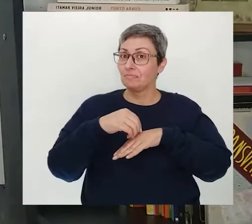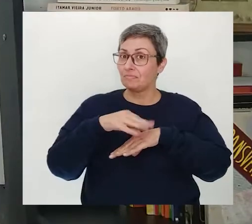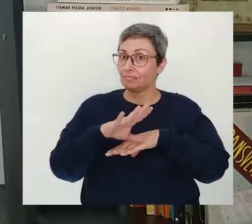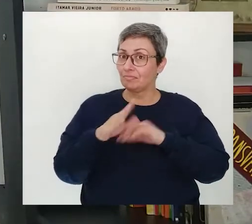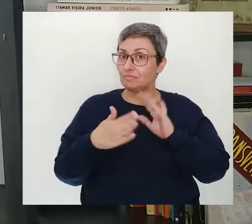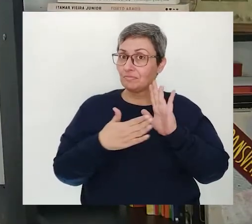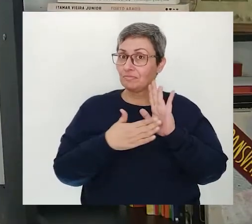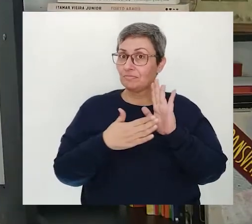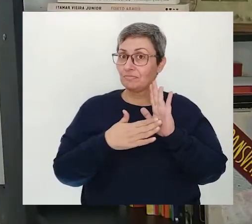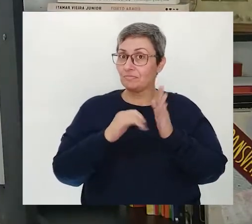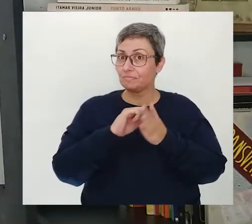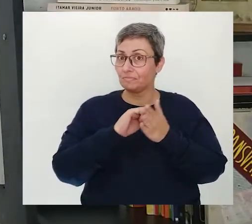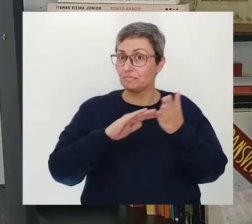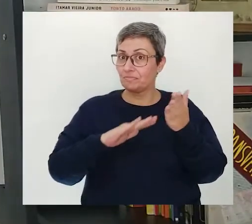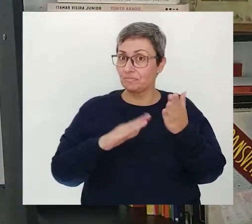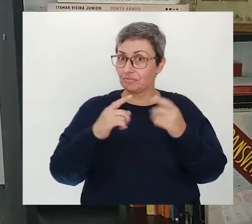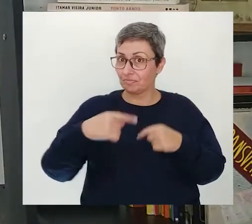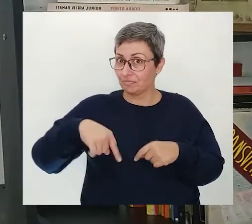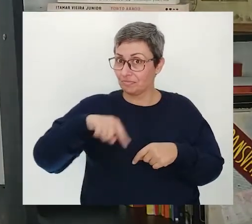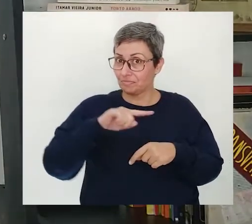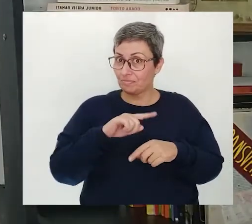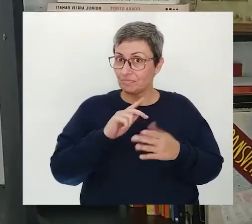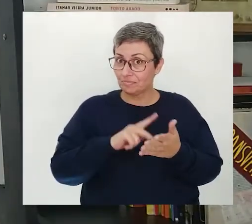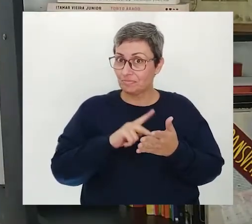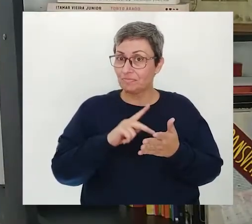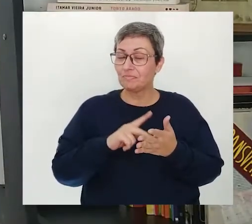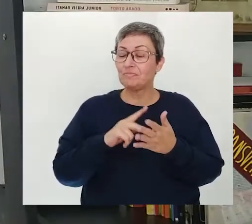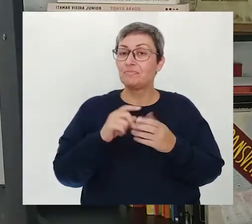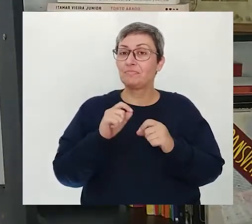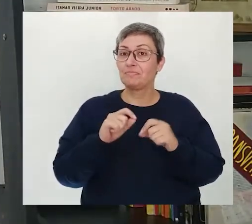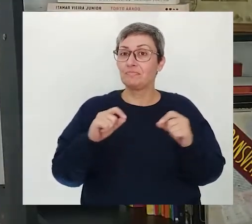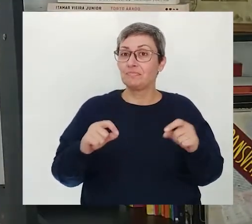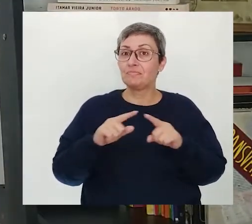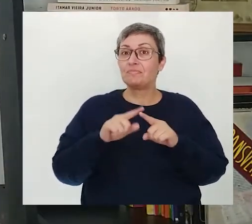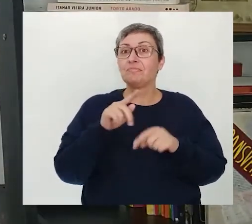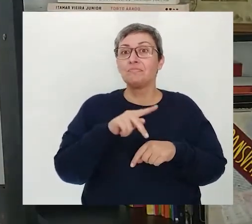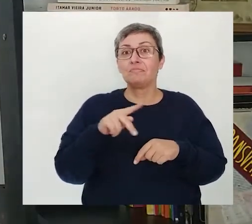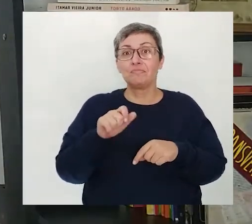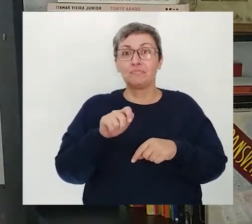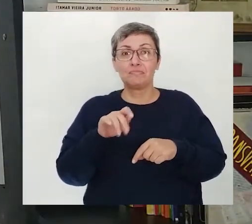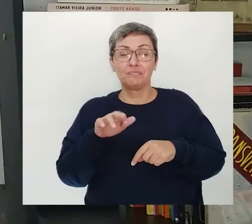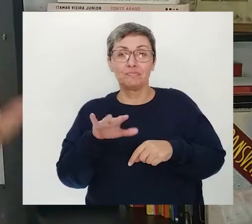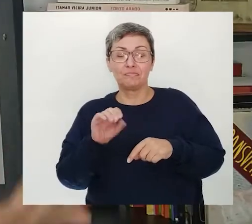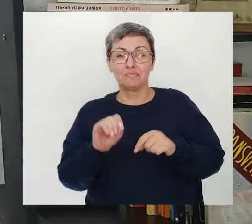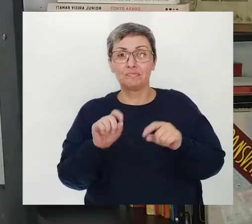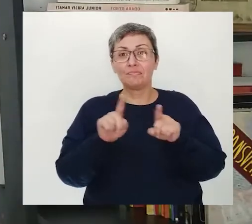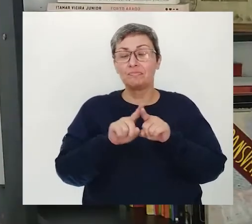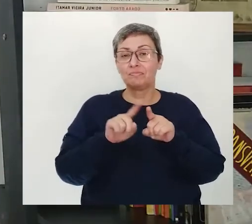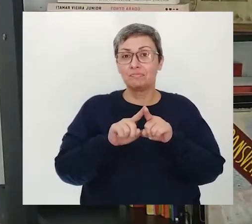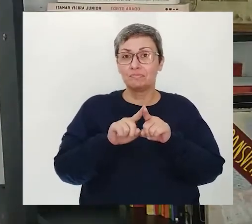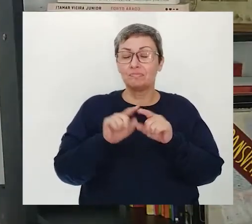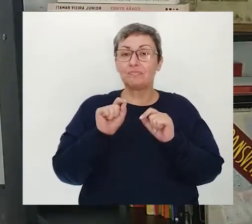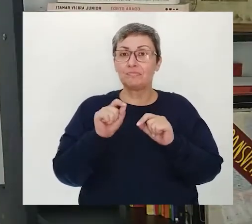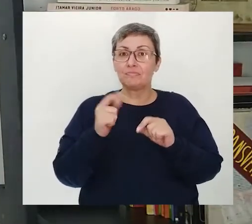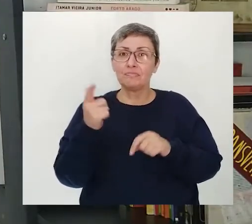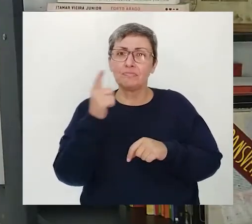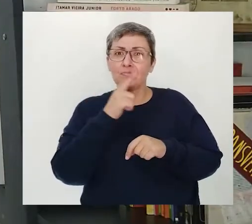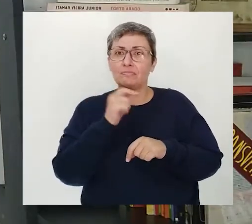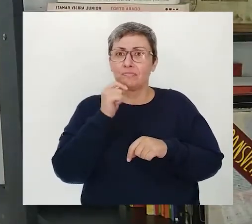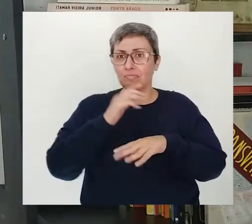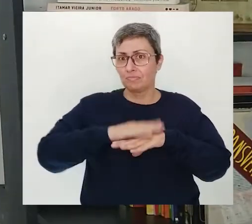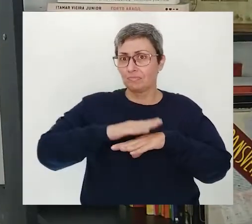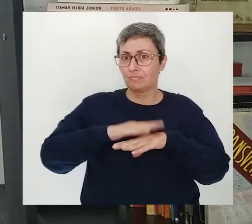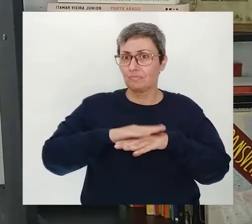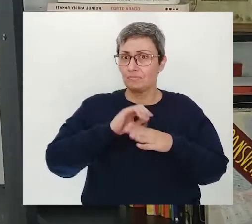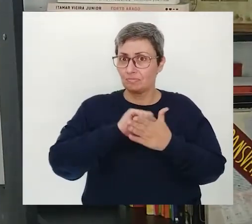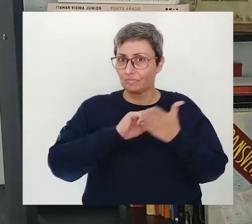propostas de atividades aí para vocês, né? Na verdade, eu deixei, o professor Adriano também deixou. Vocês conseguiram realizar